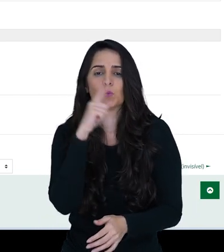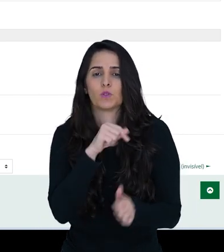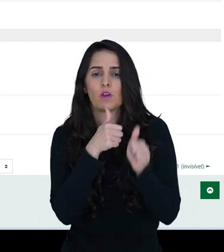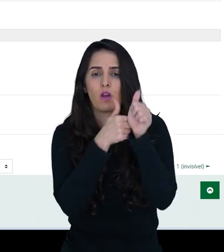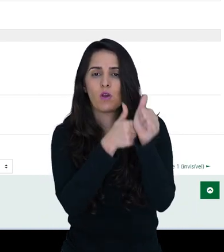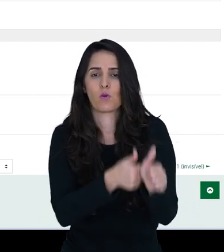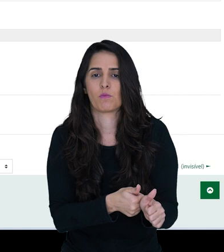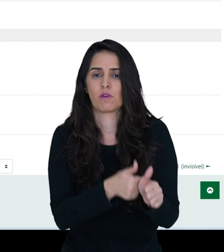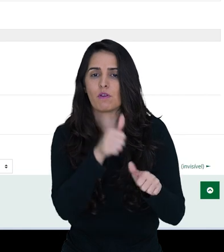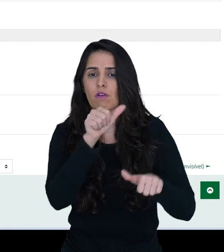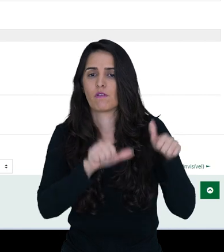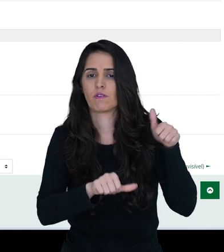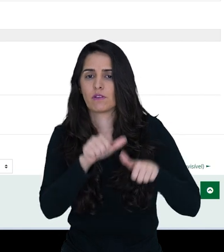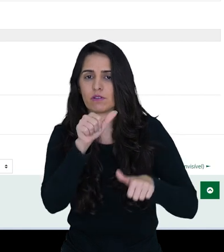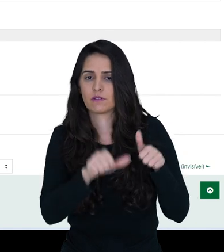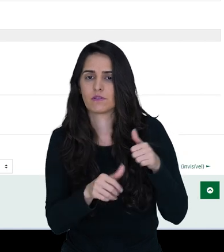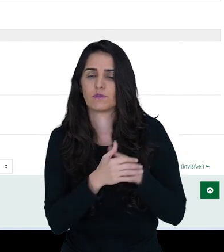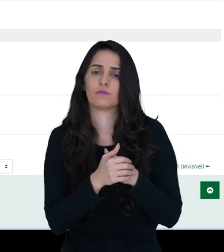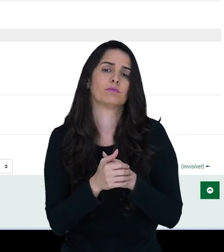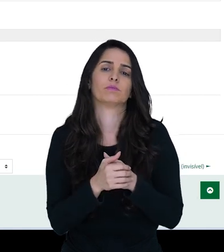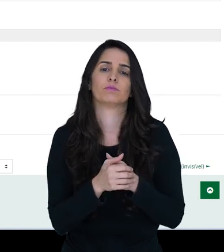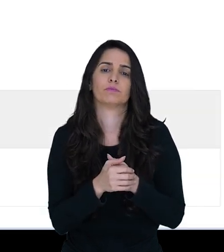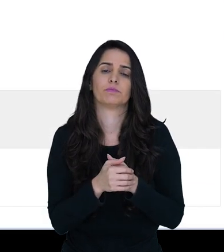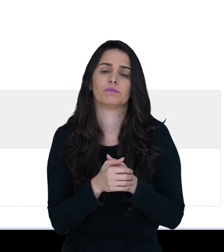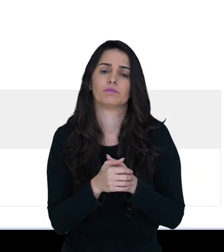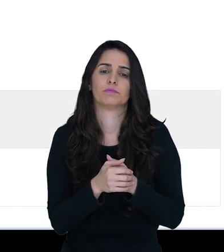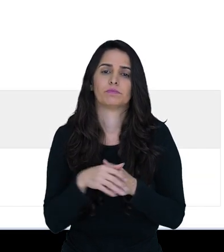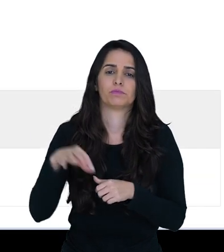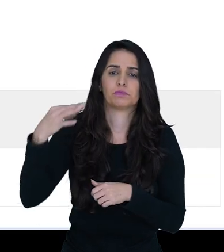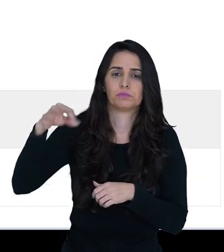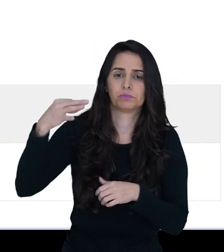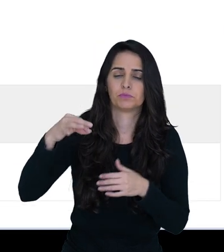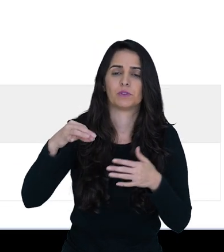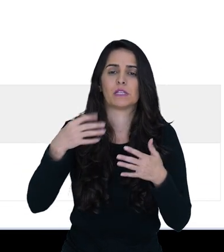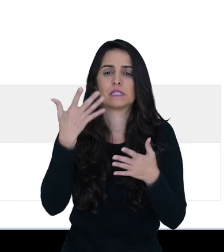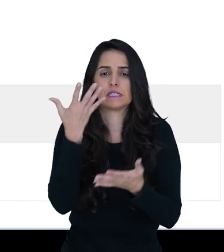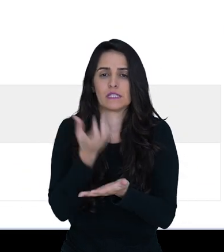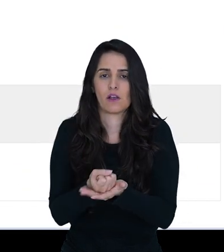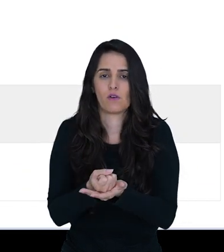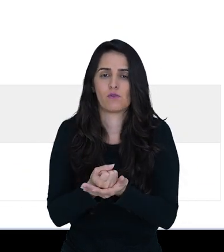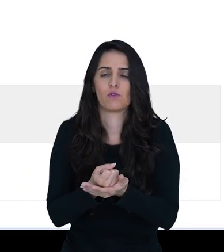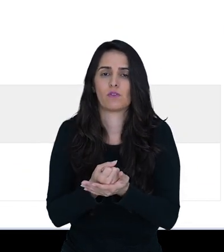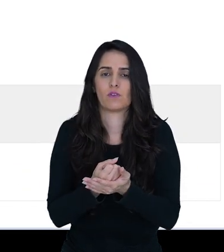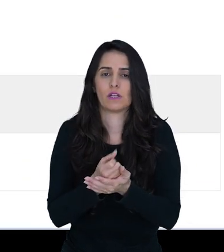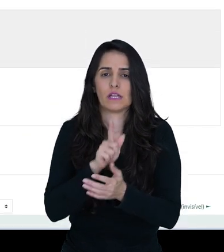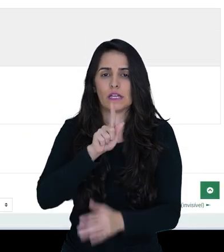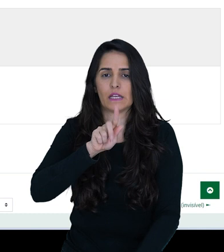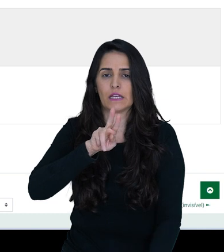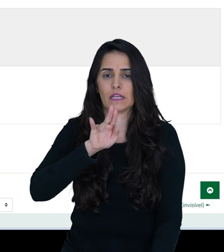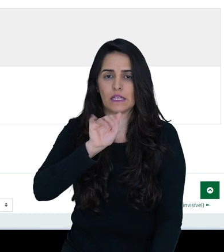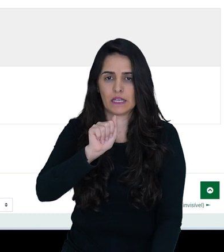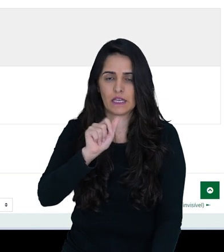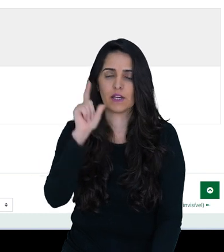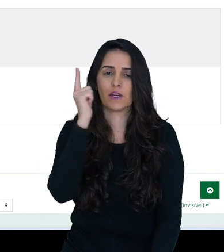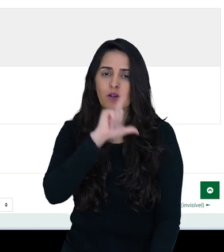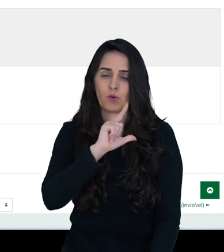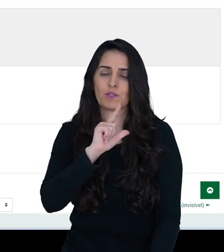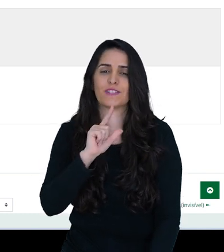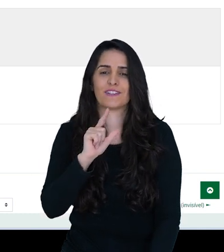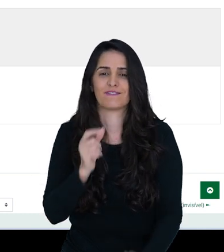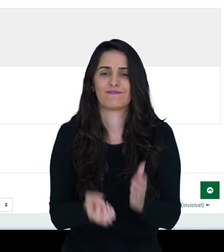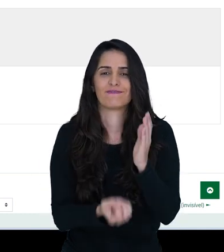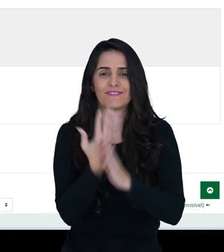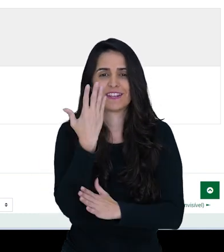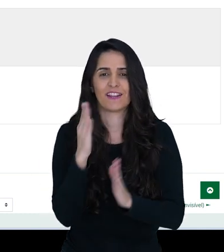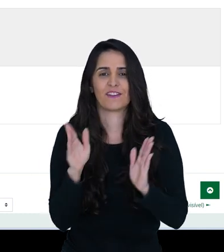possa acompanhar a sua avaliação. Salvo essa guia de avaliação. E aqui está criada a nossa